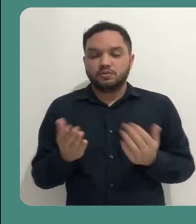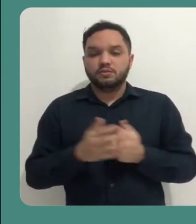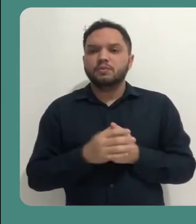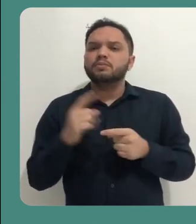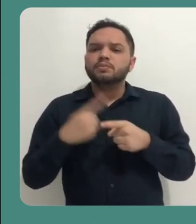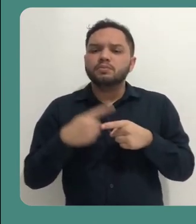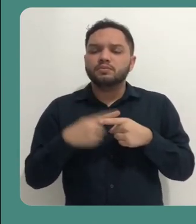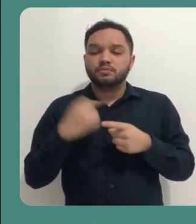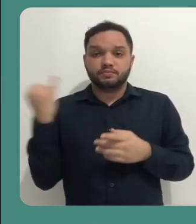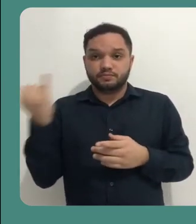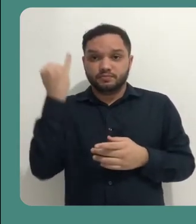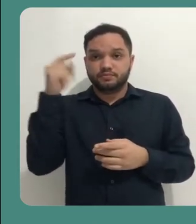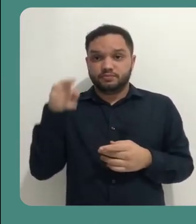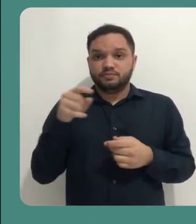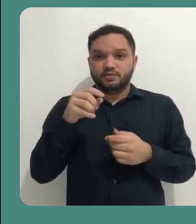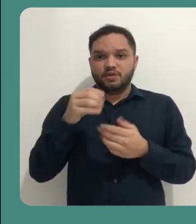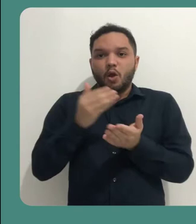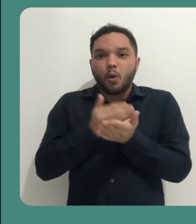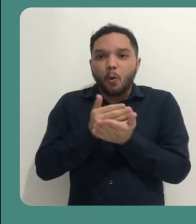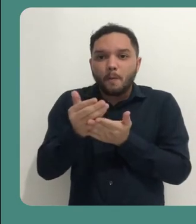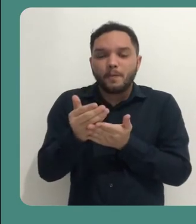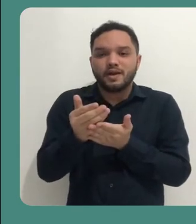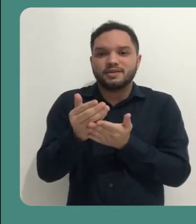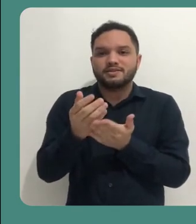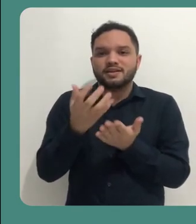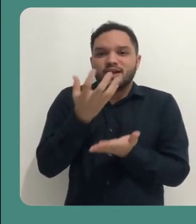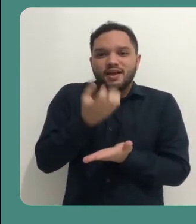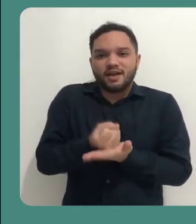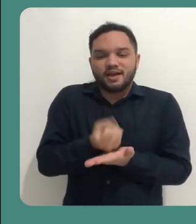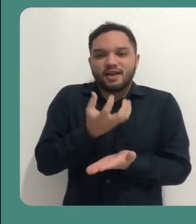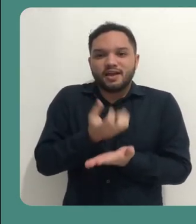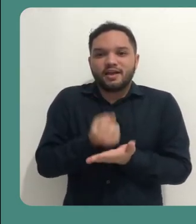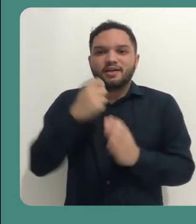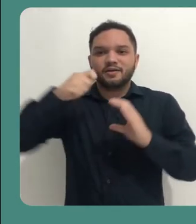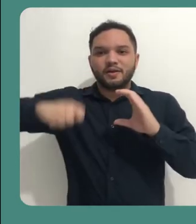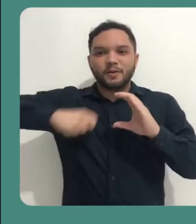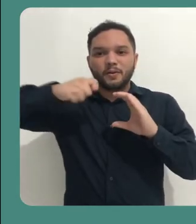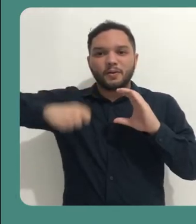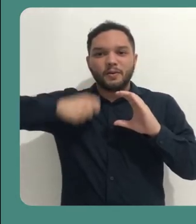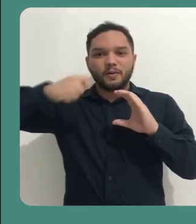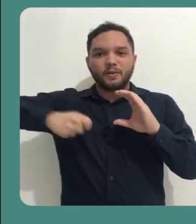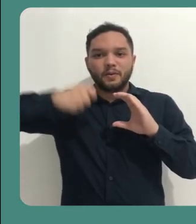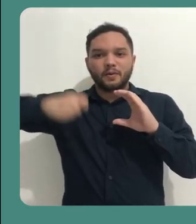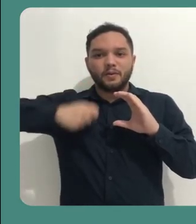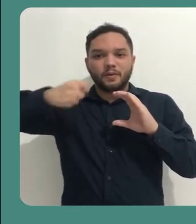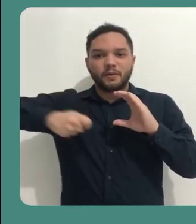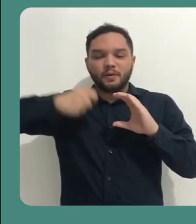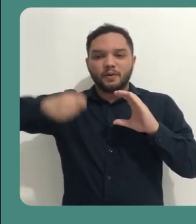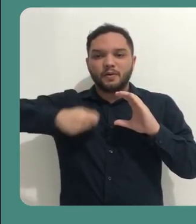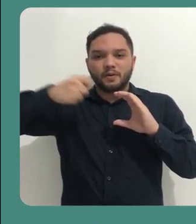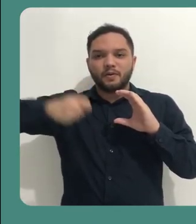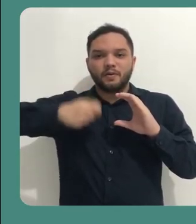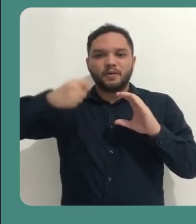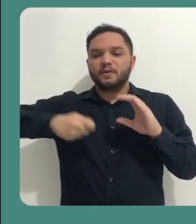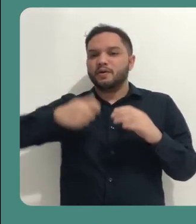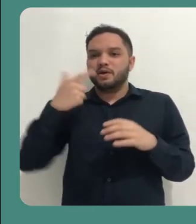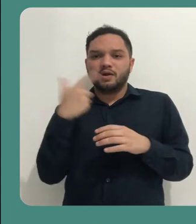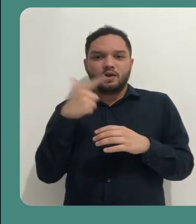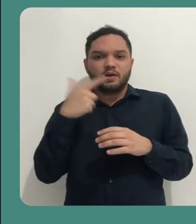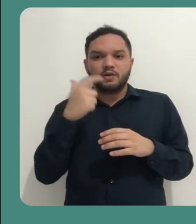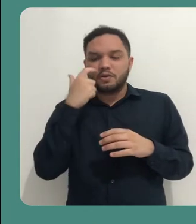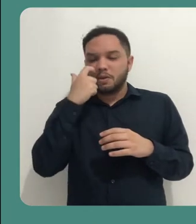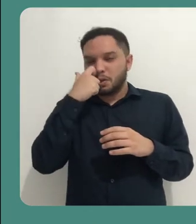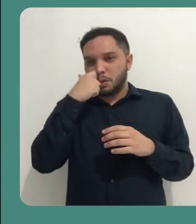importante? Quando você começar a fazer a gravação, você não vai ter aquela parte inicial que você vai estar trocando de janela ou